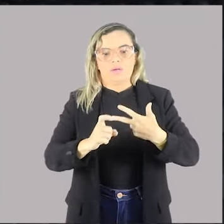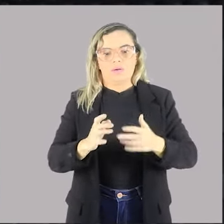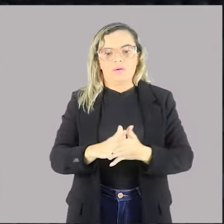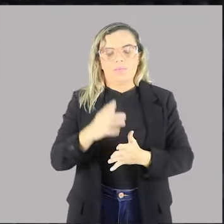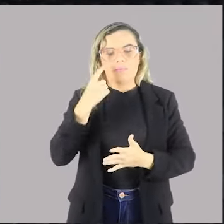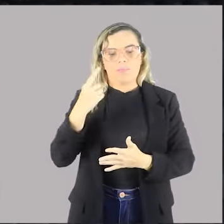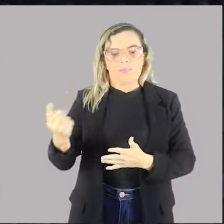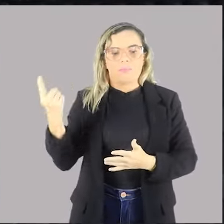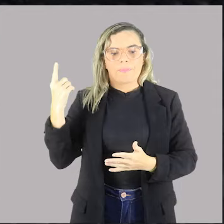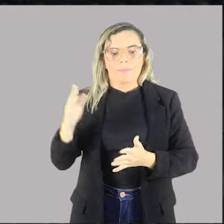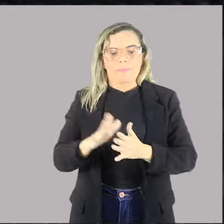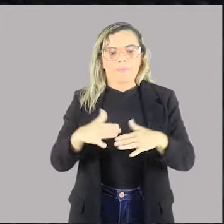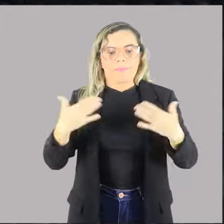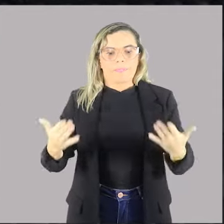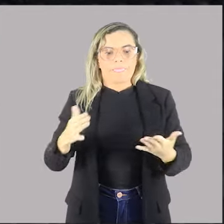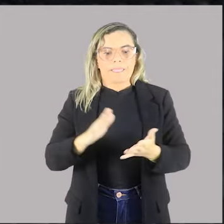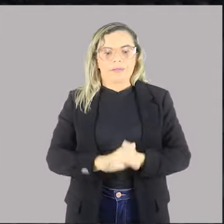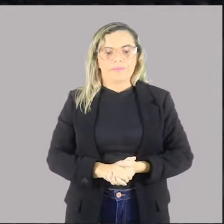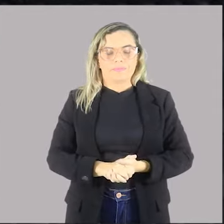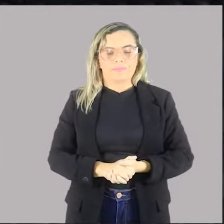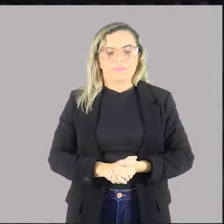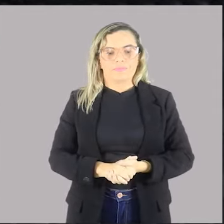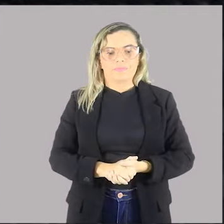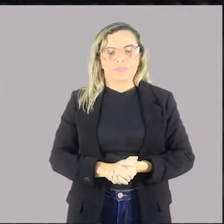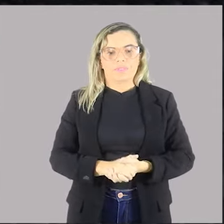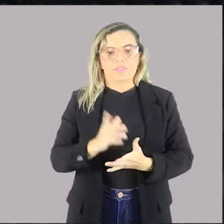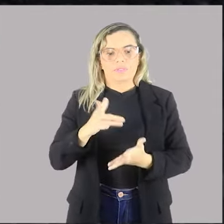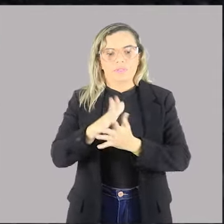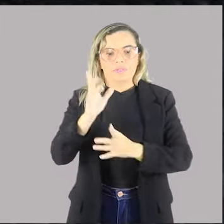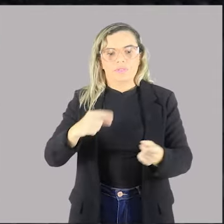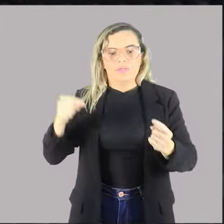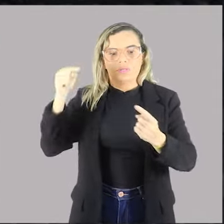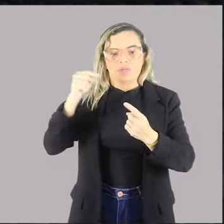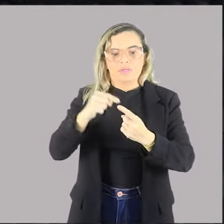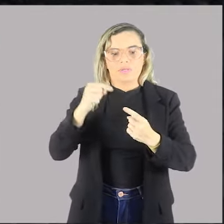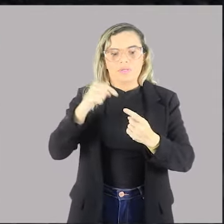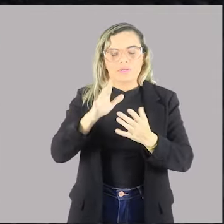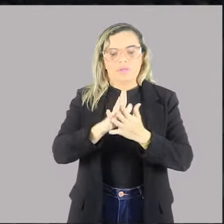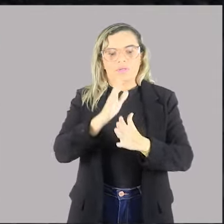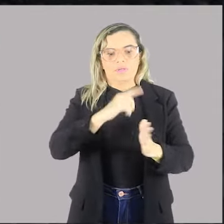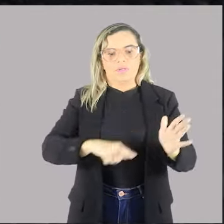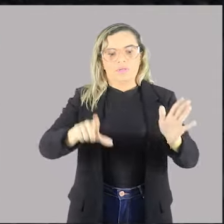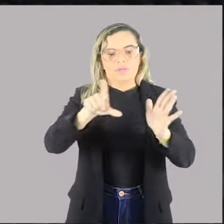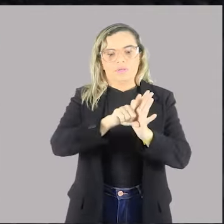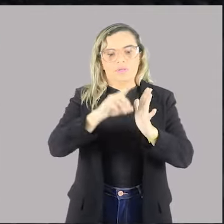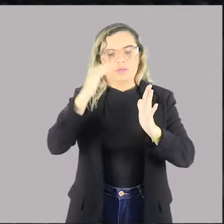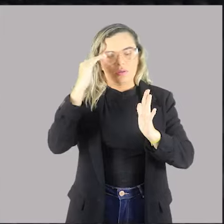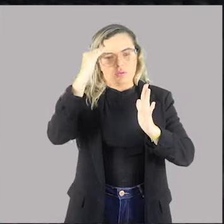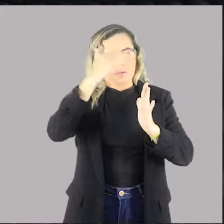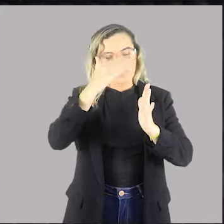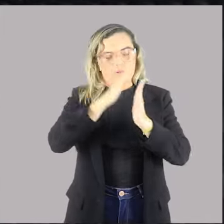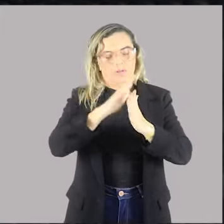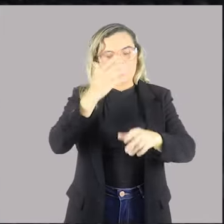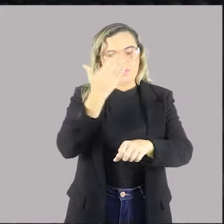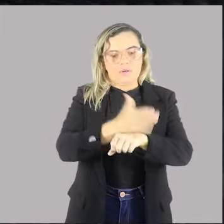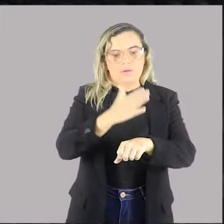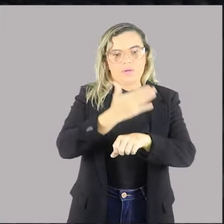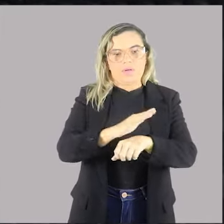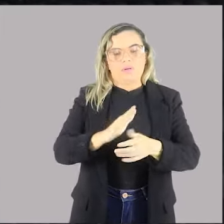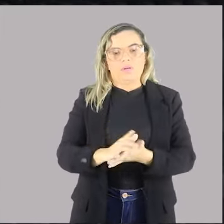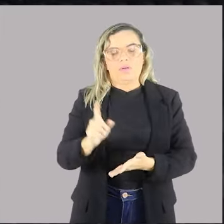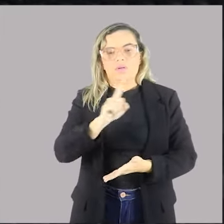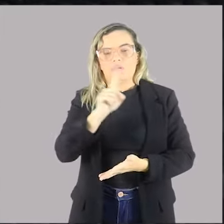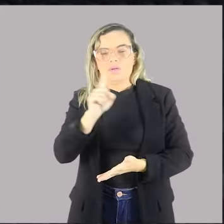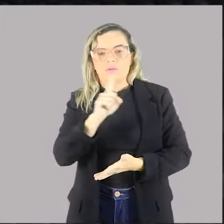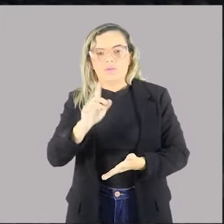regulamentos executivos servem apenas à fiel execução da lei, ou seja, esses regulamentos executivos, eles não atuam